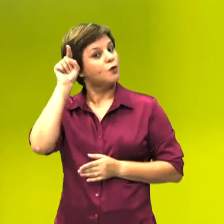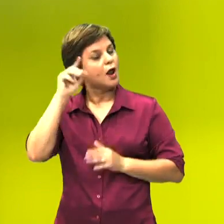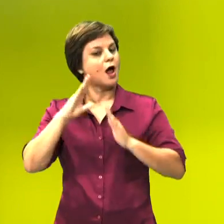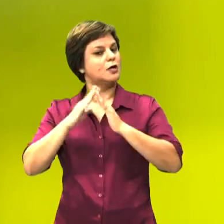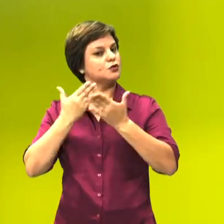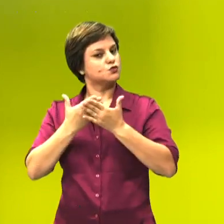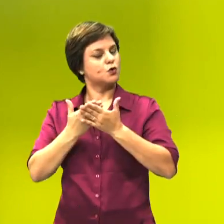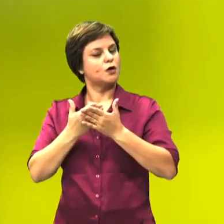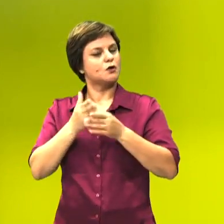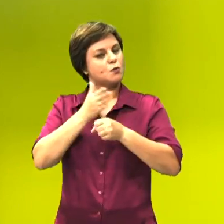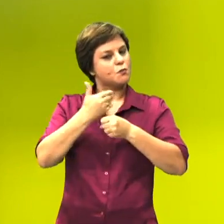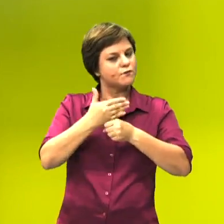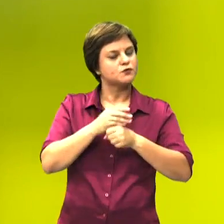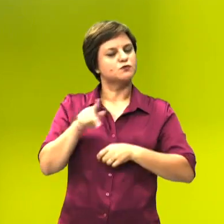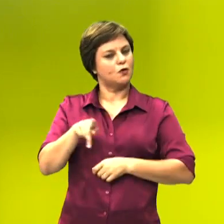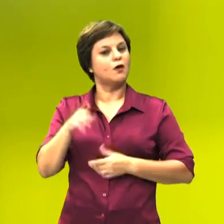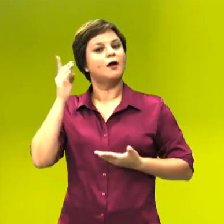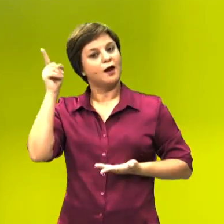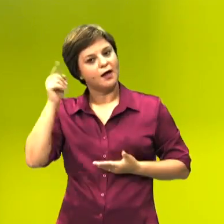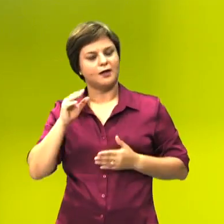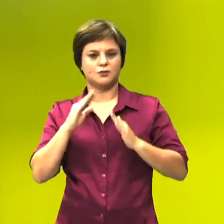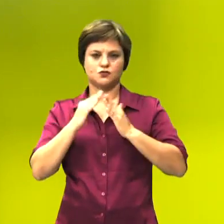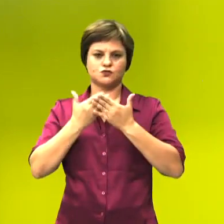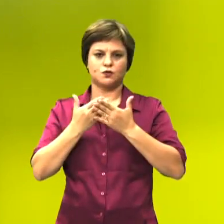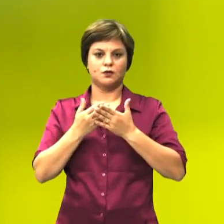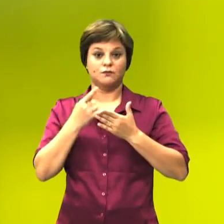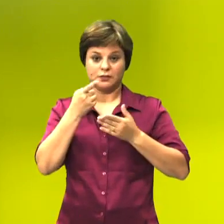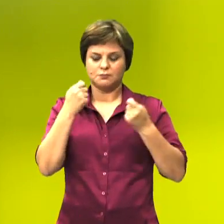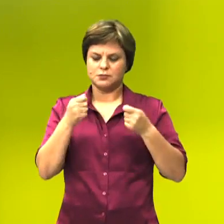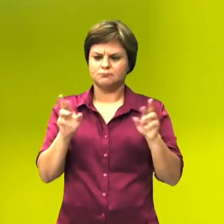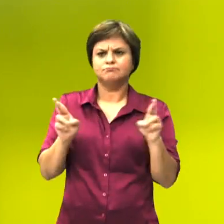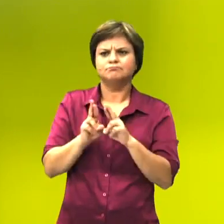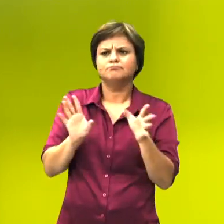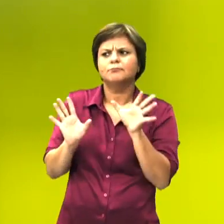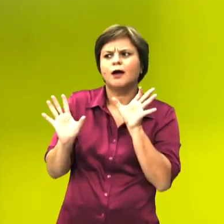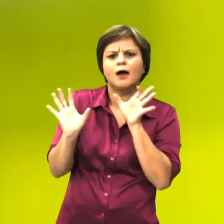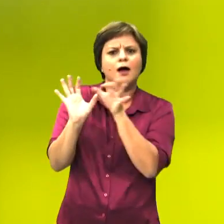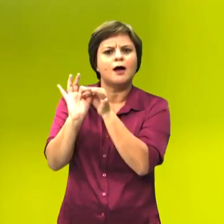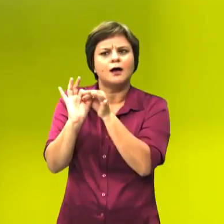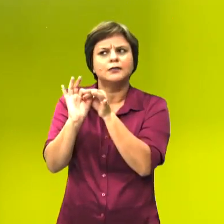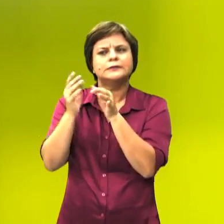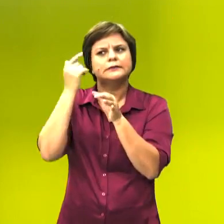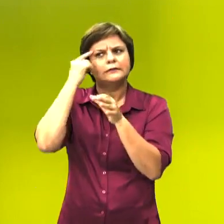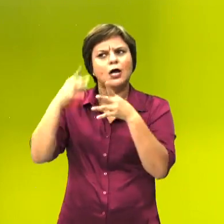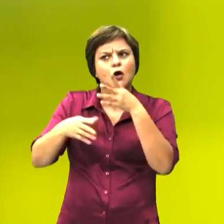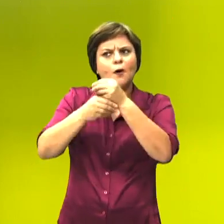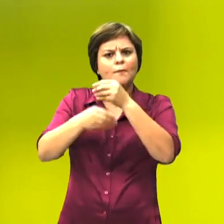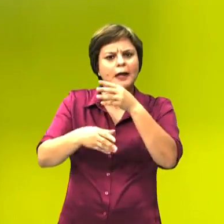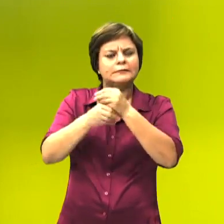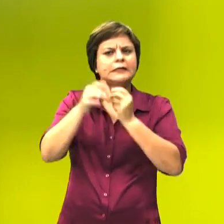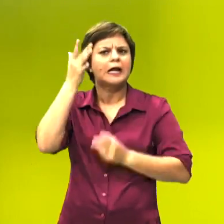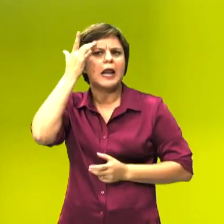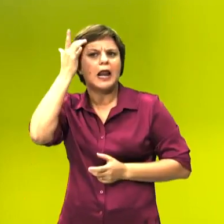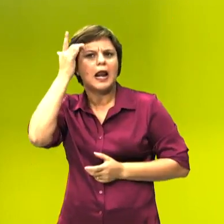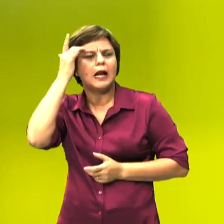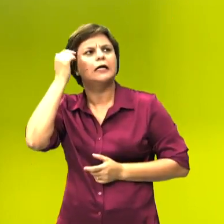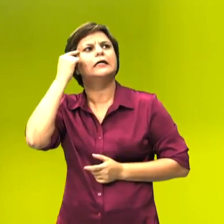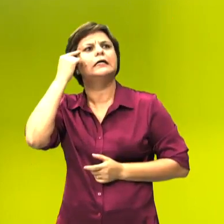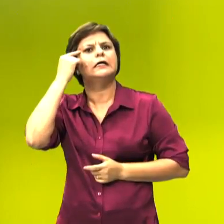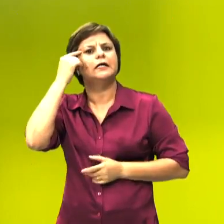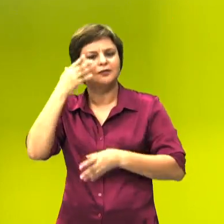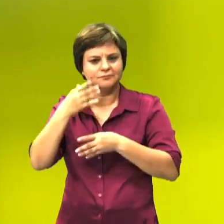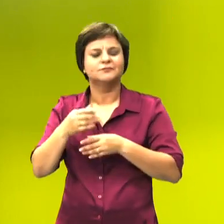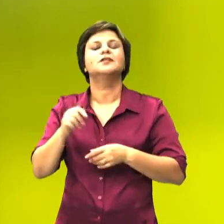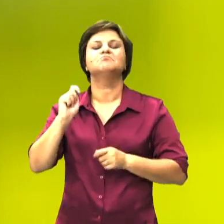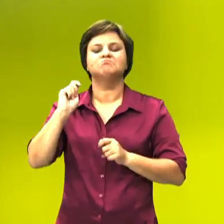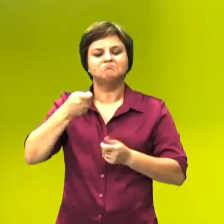a sua professora de biologia. Você deverá associar esses conteúdos com o seu cotidiano, que é justamente isso que